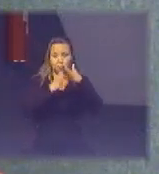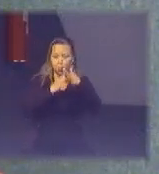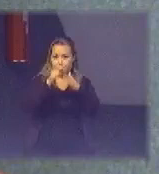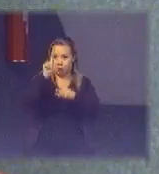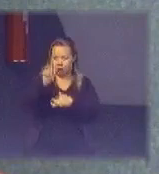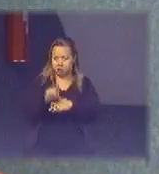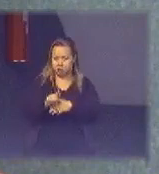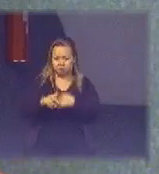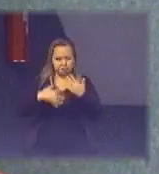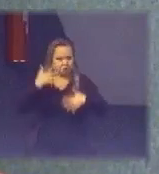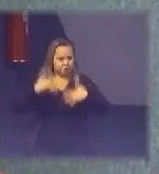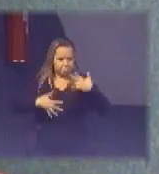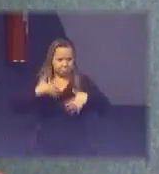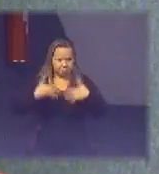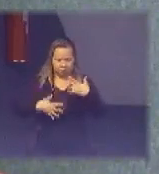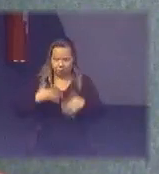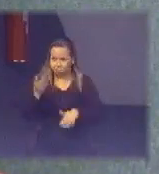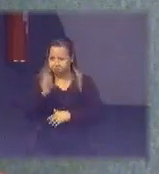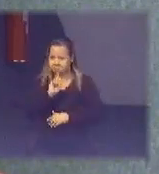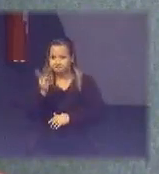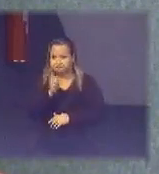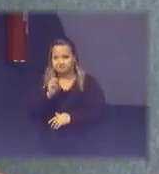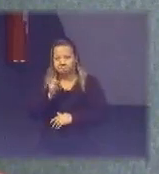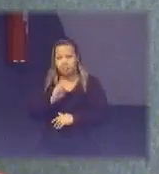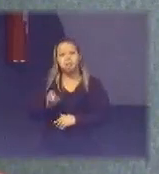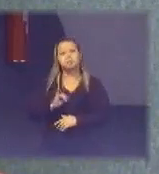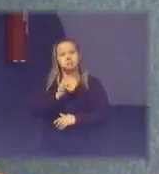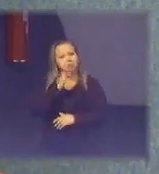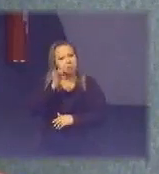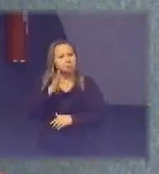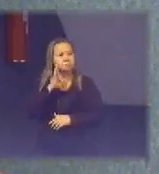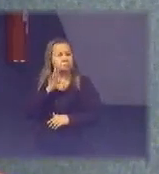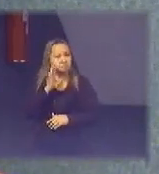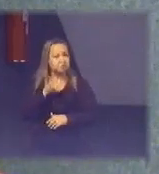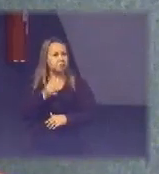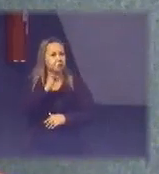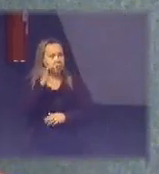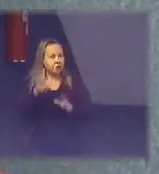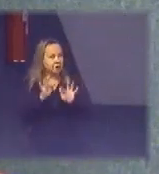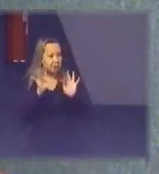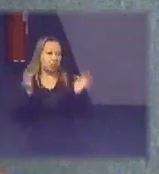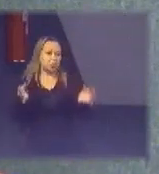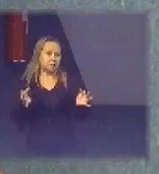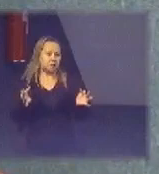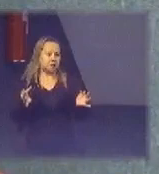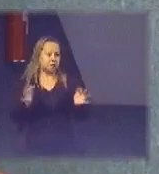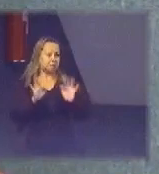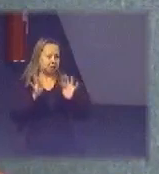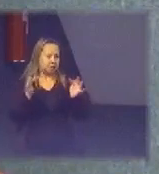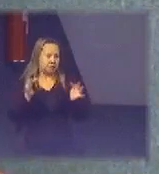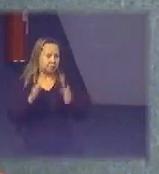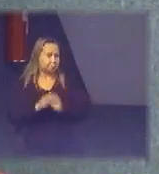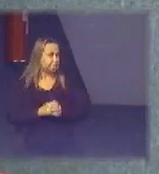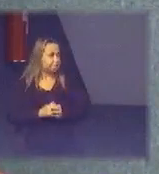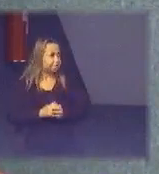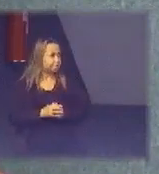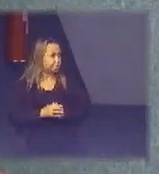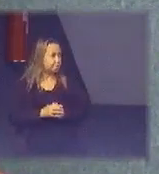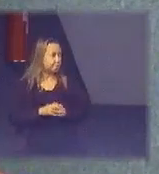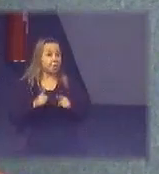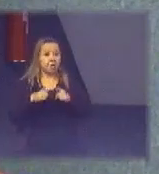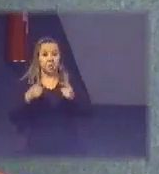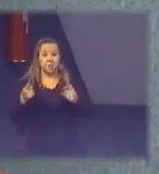complicado do ponto de vista de powerpoint mas é realmente complicado quando você coloca em prática